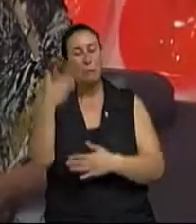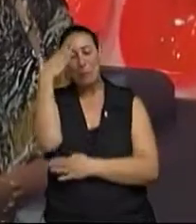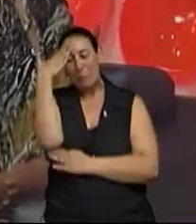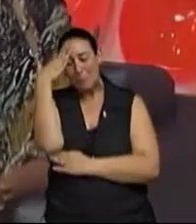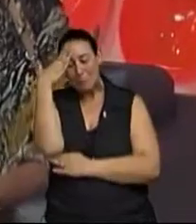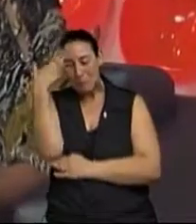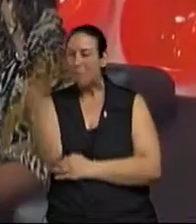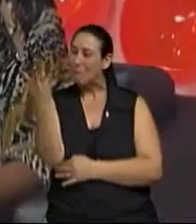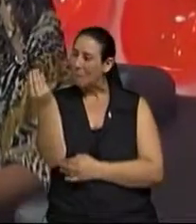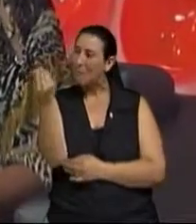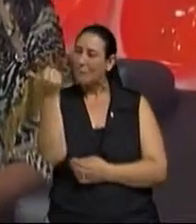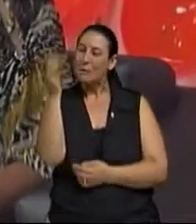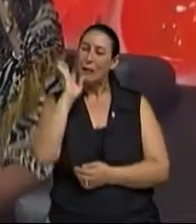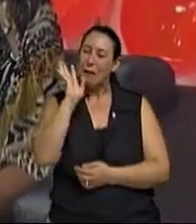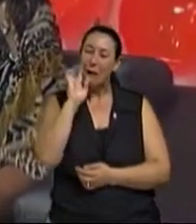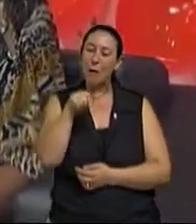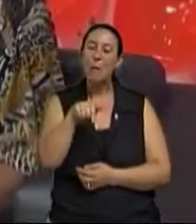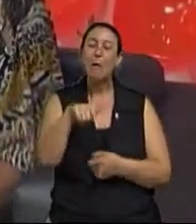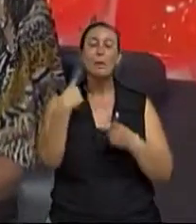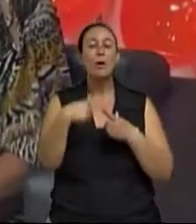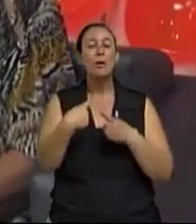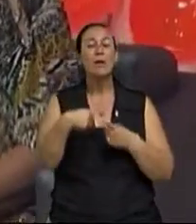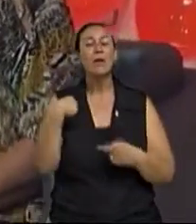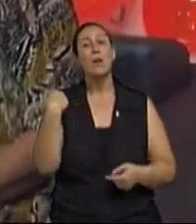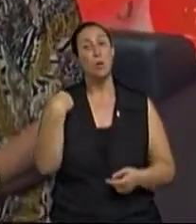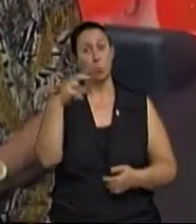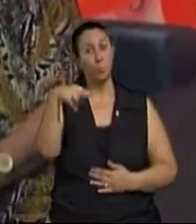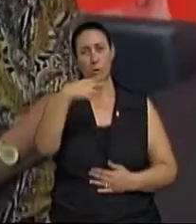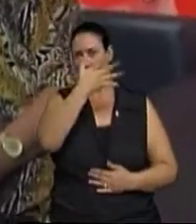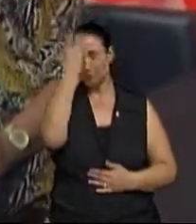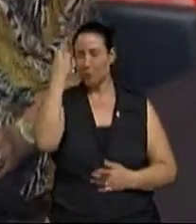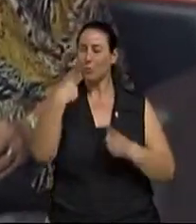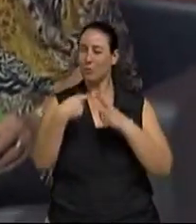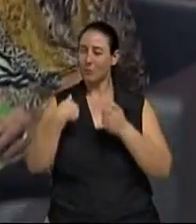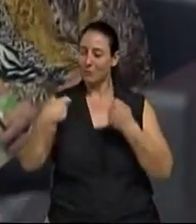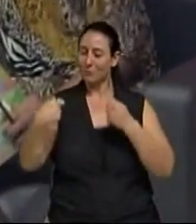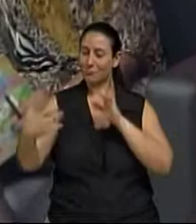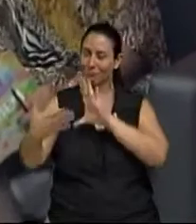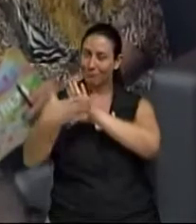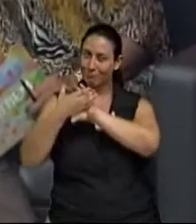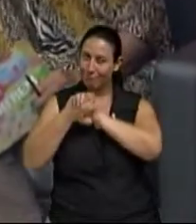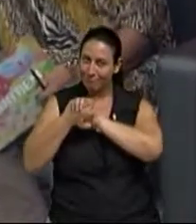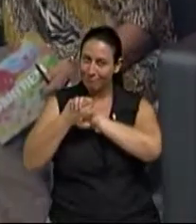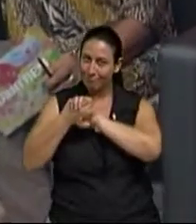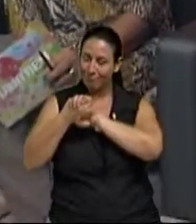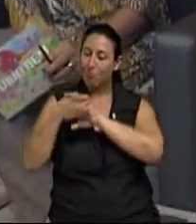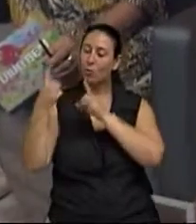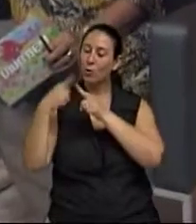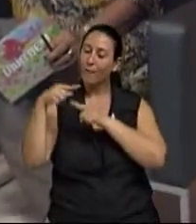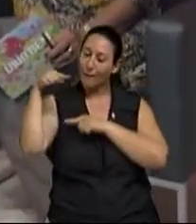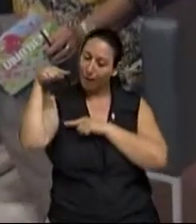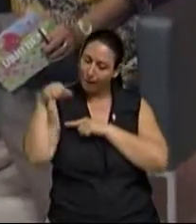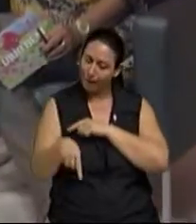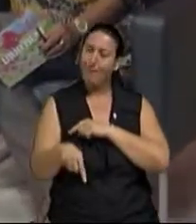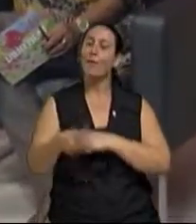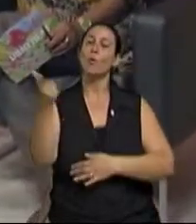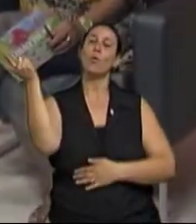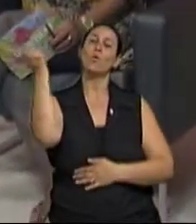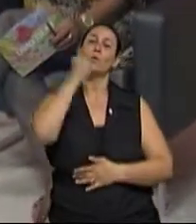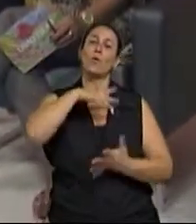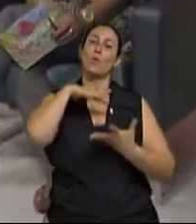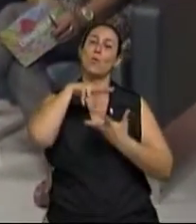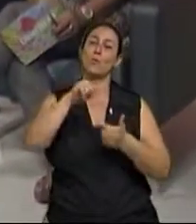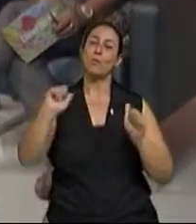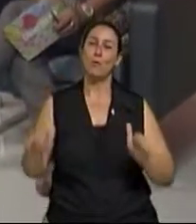Excelente encerramento. E eu não esqueci, não, eu vou terminar de mãos dadas aqui com o Ivan, porque aqui é que a gente consegue um mundo